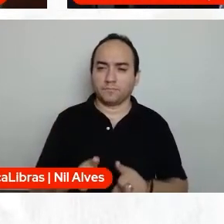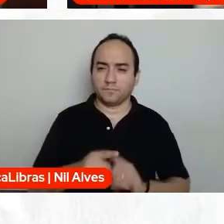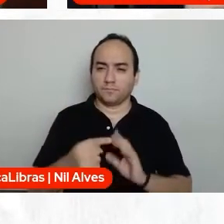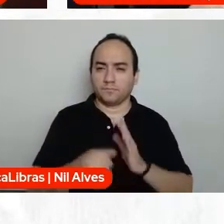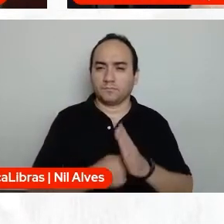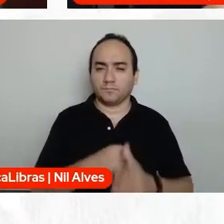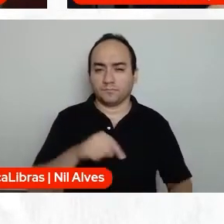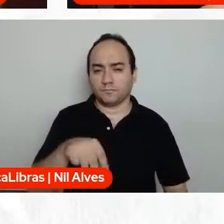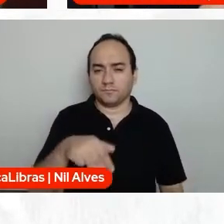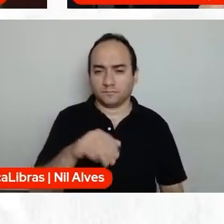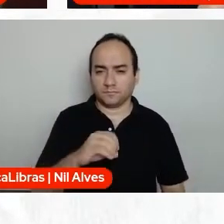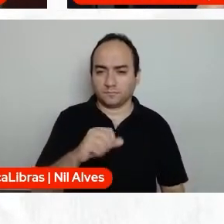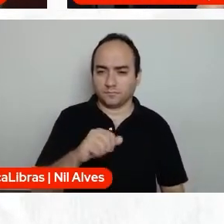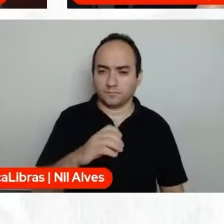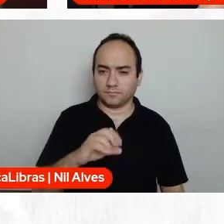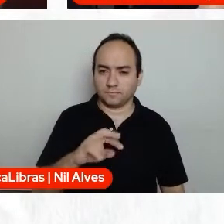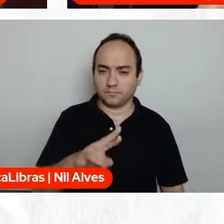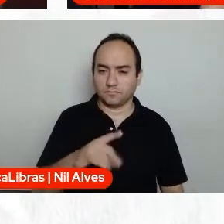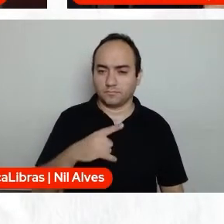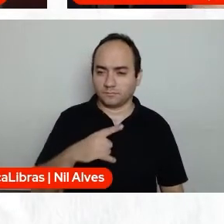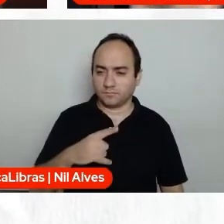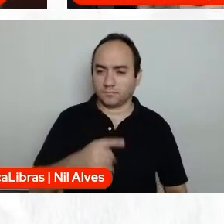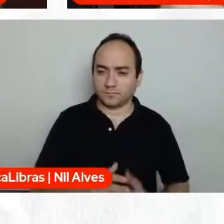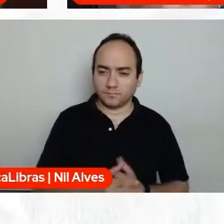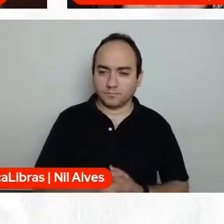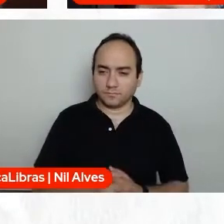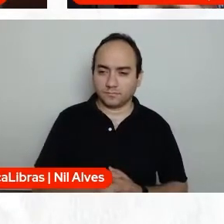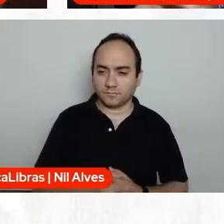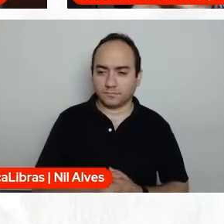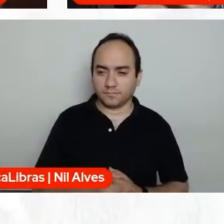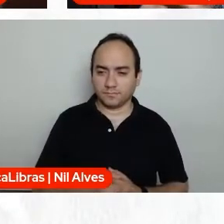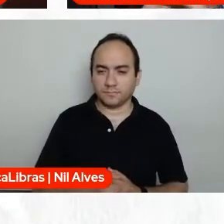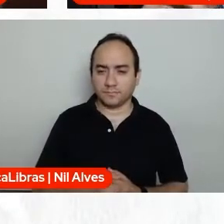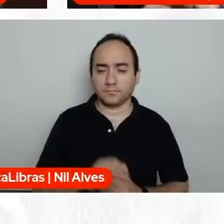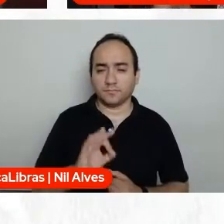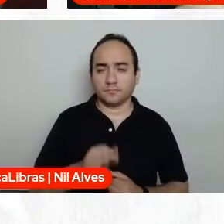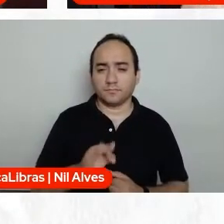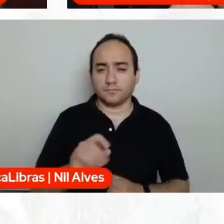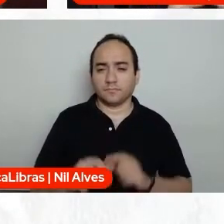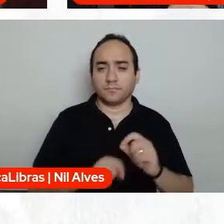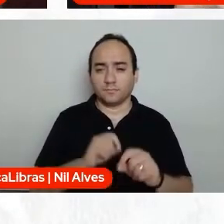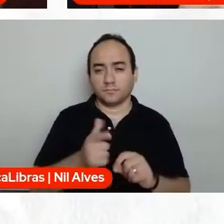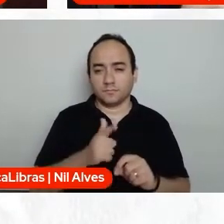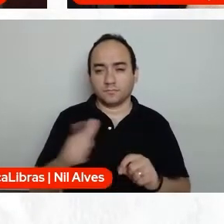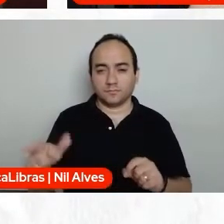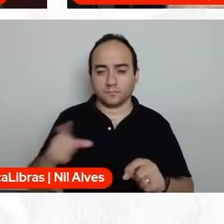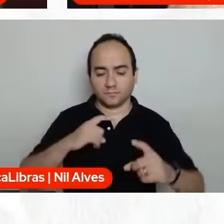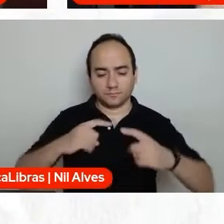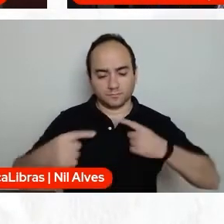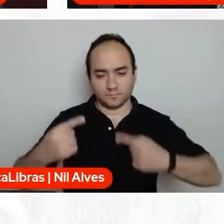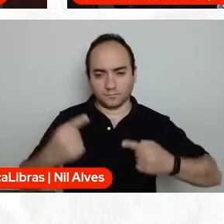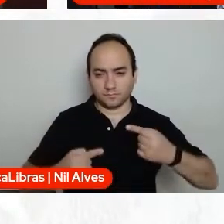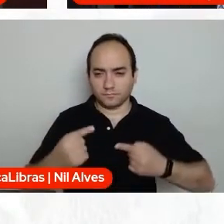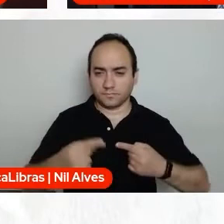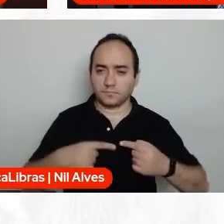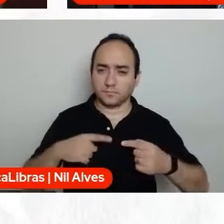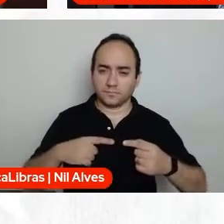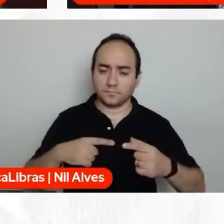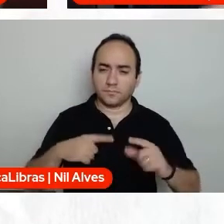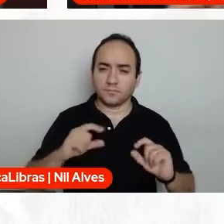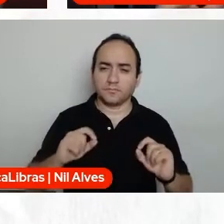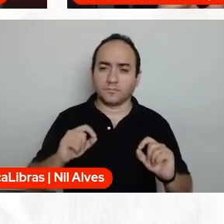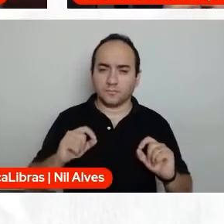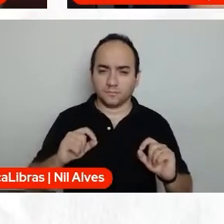Moacir, realmente abre-se outras discussões, além das temáticas dos direitos humanos, por exemplo, na questão